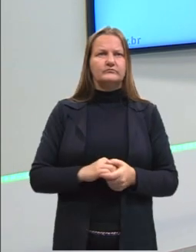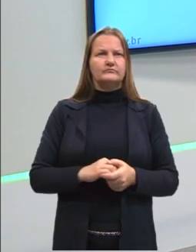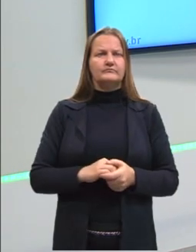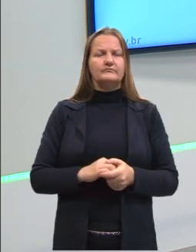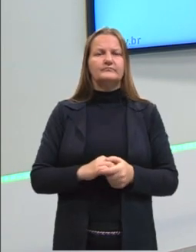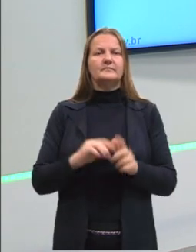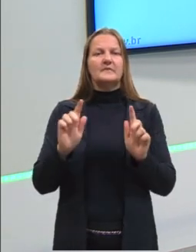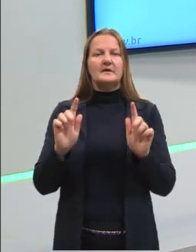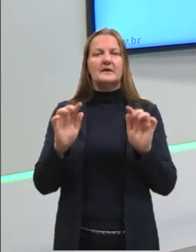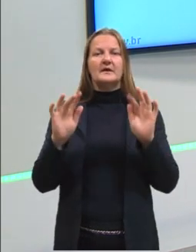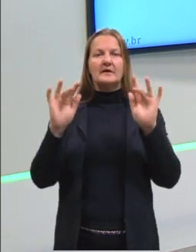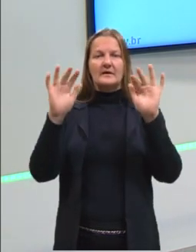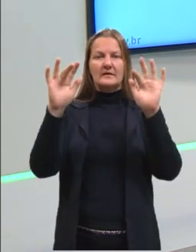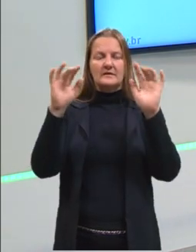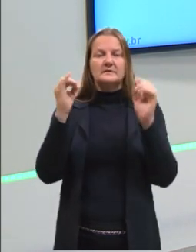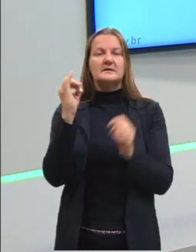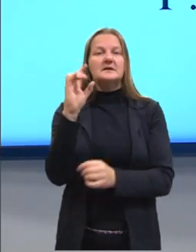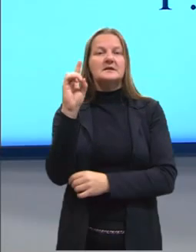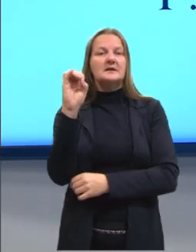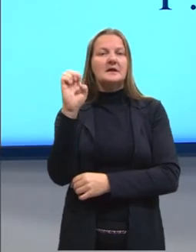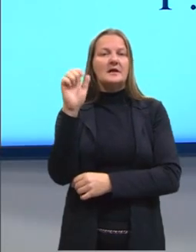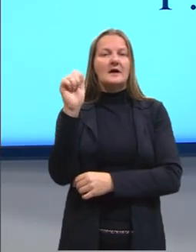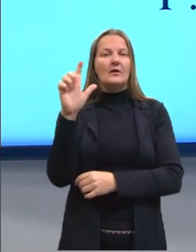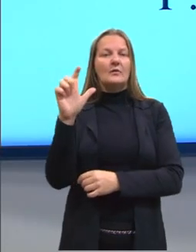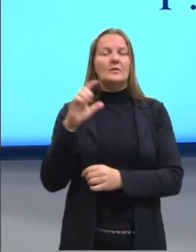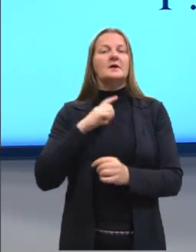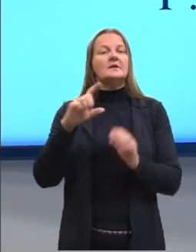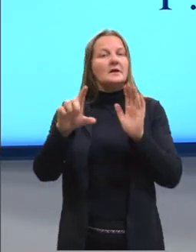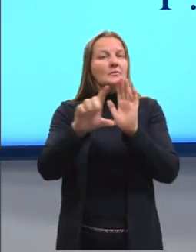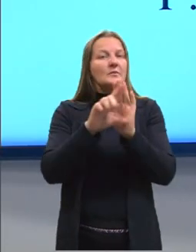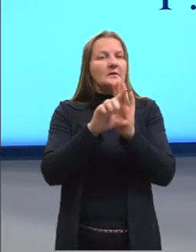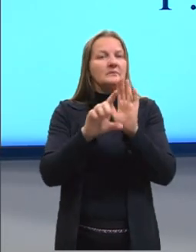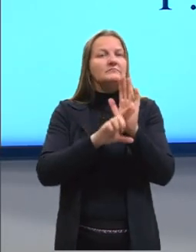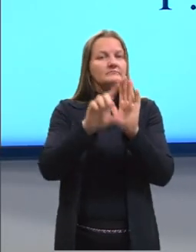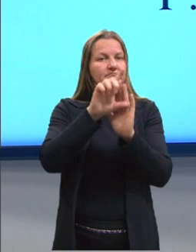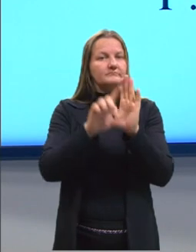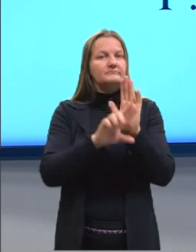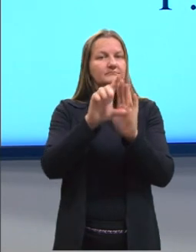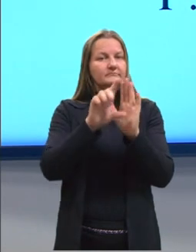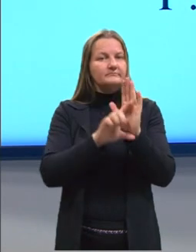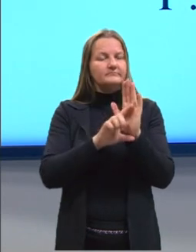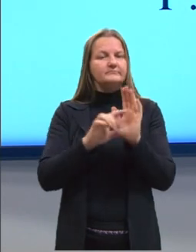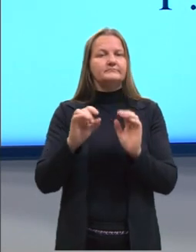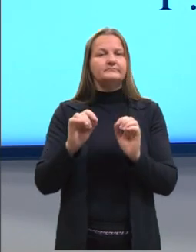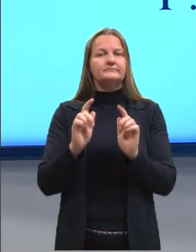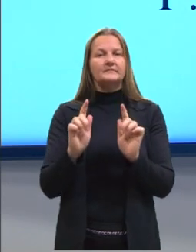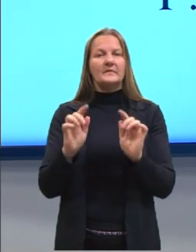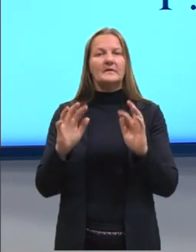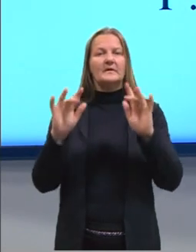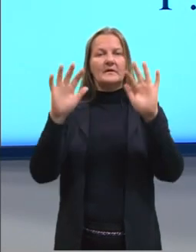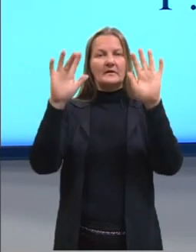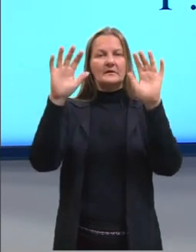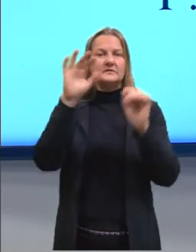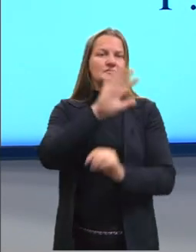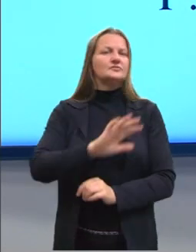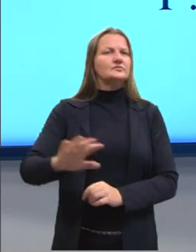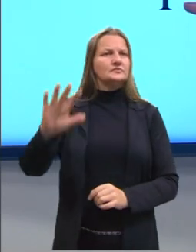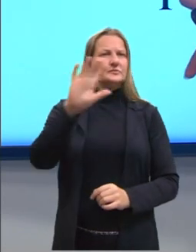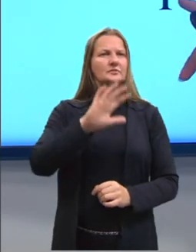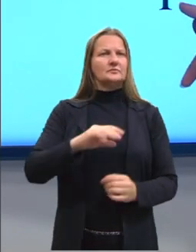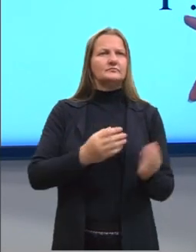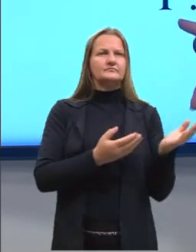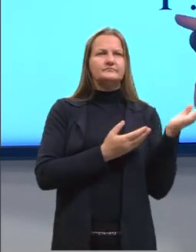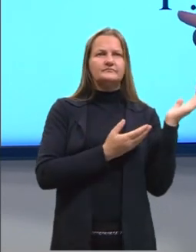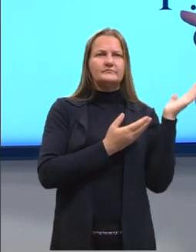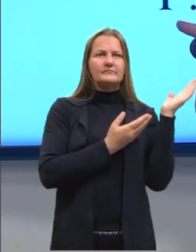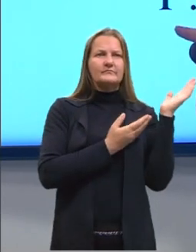de um gás ideal. E a gente tem a lei dos gases ideais, ou também conhecida como lei geral dos gases. Tem esses dois nomes.